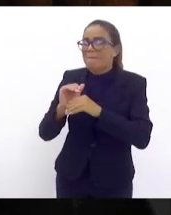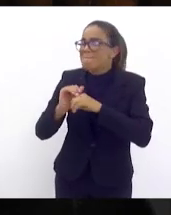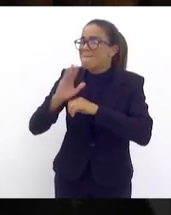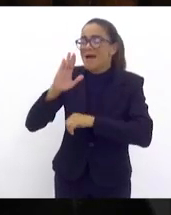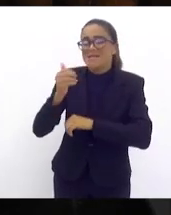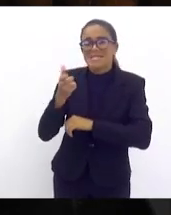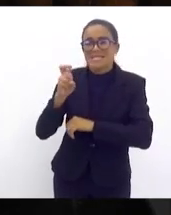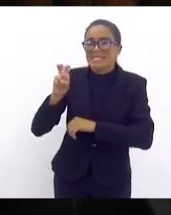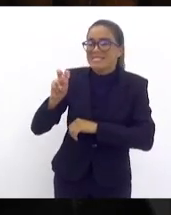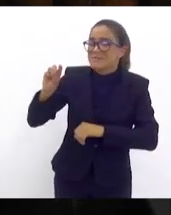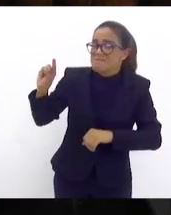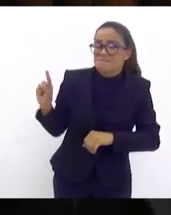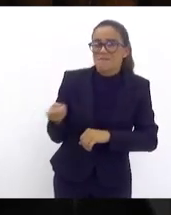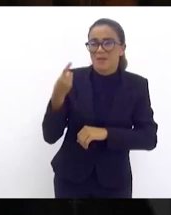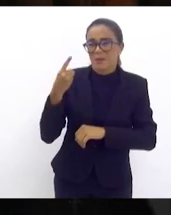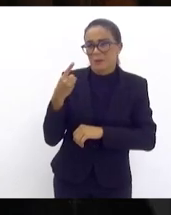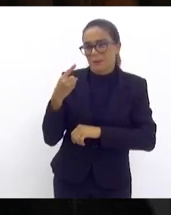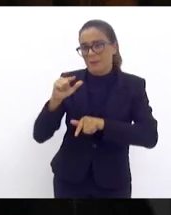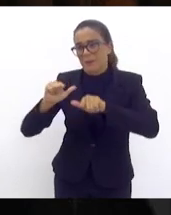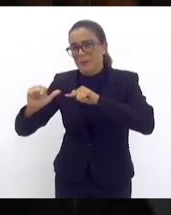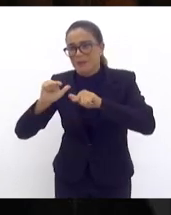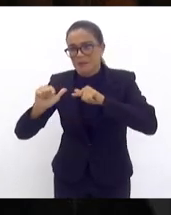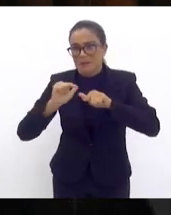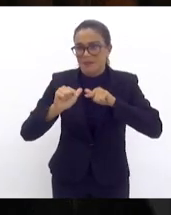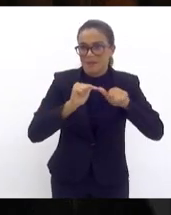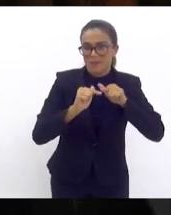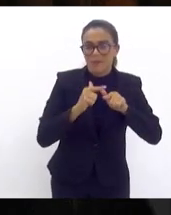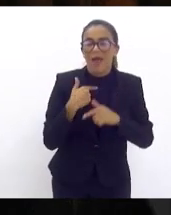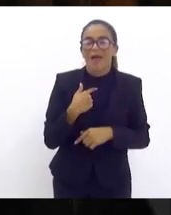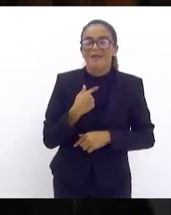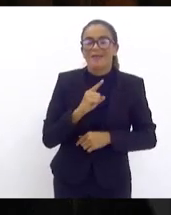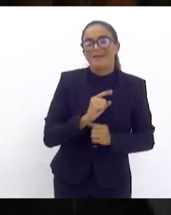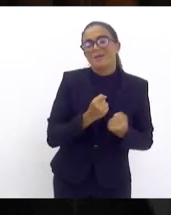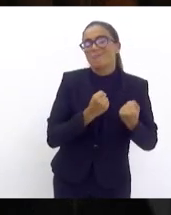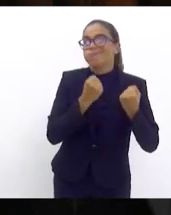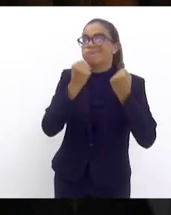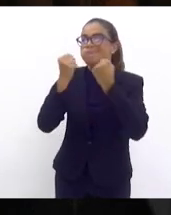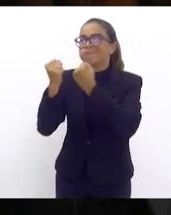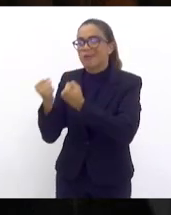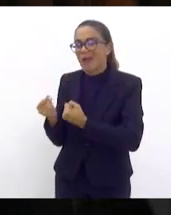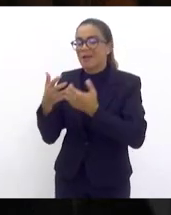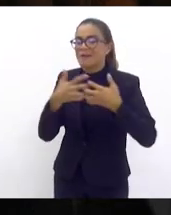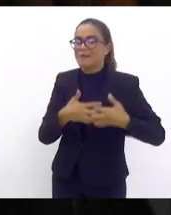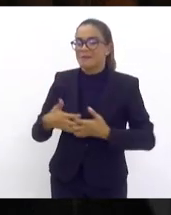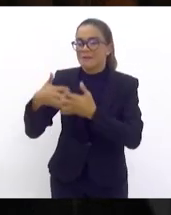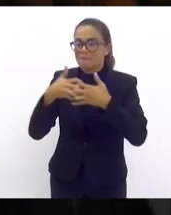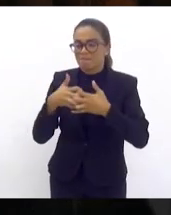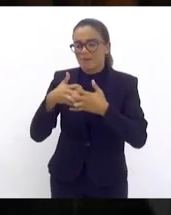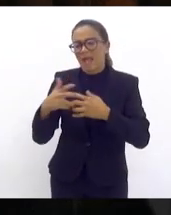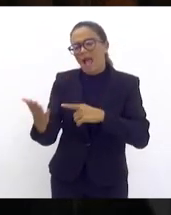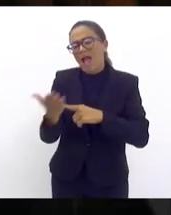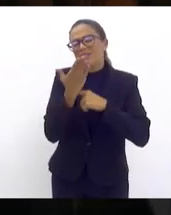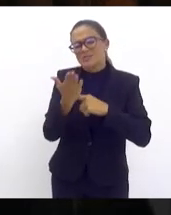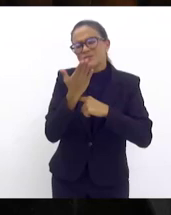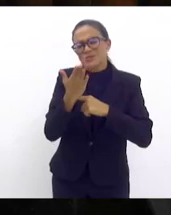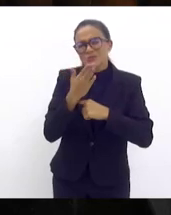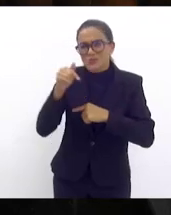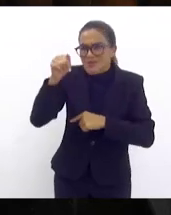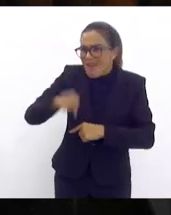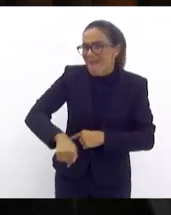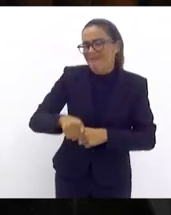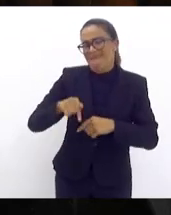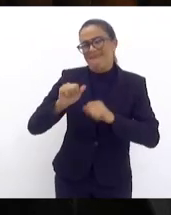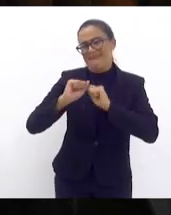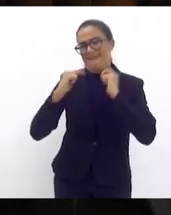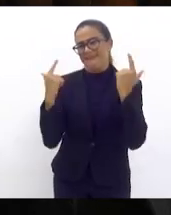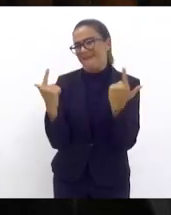15 mil empregos voltando hoje para a Petrópolis se Deus quiser e com a ajuda dessa casa que é uma casa sensível a essas